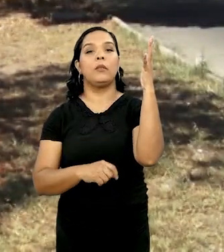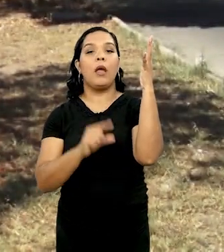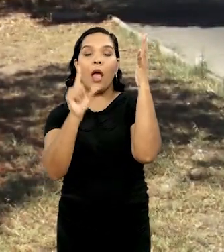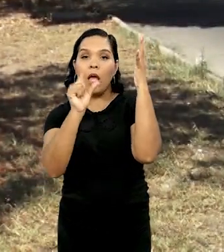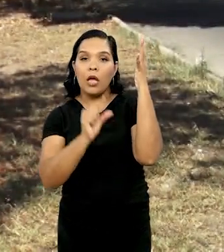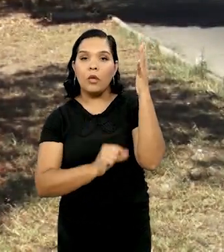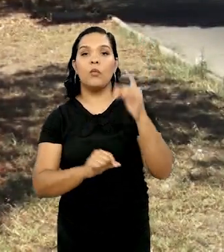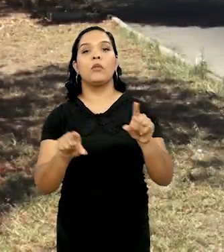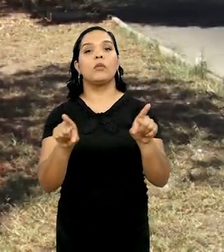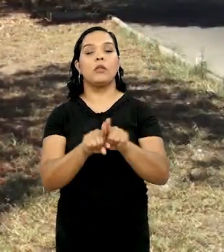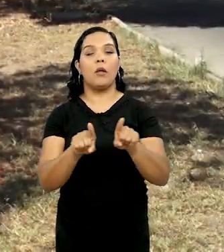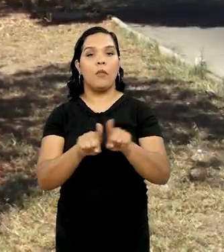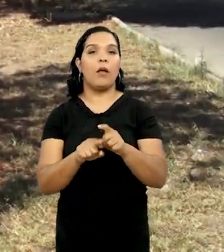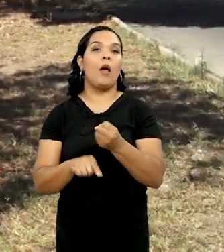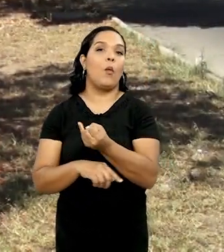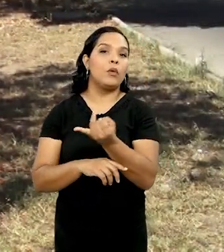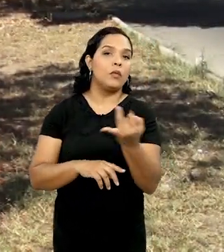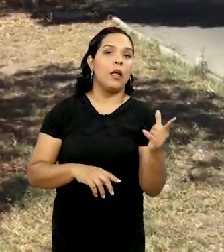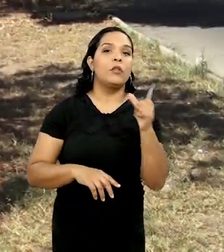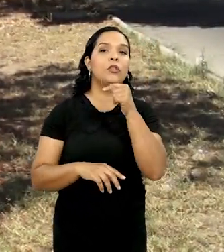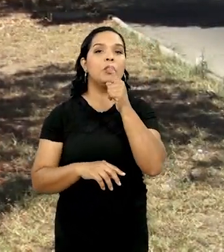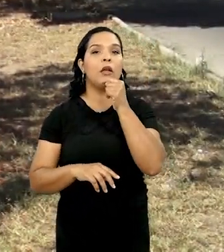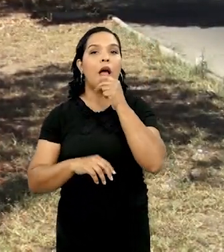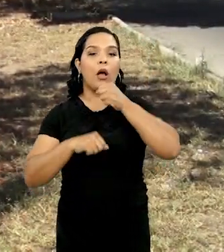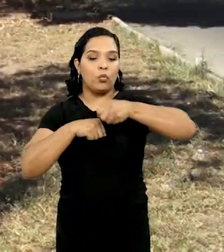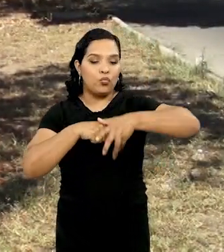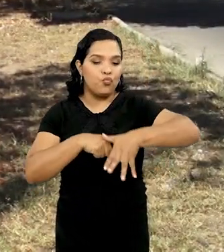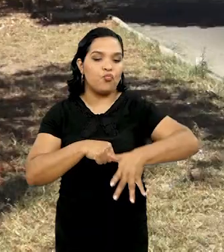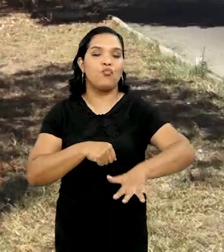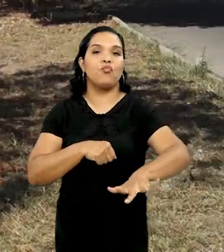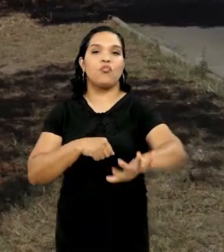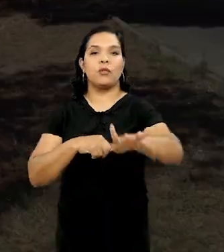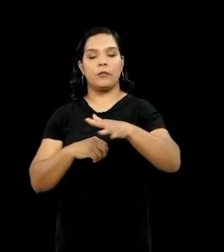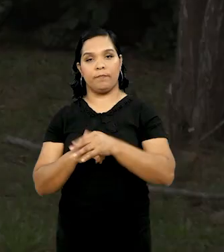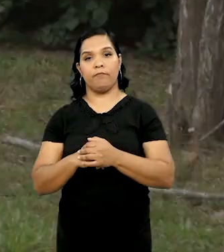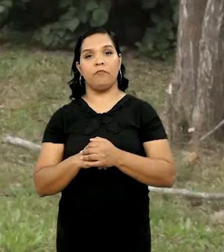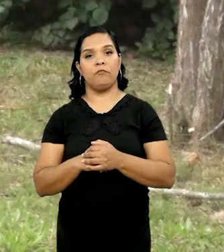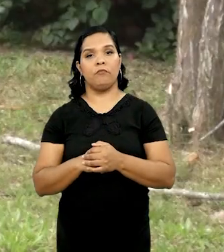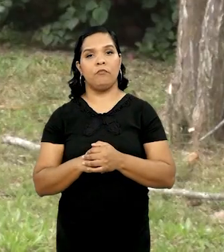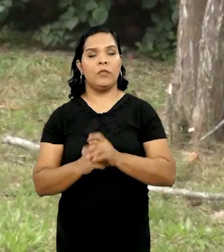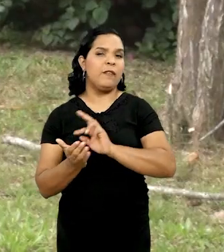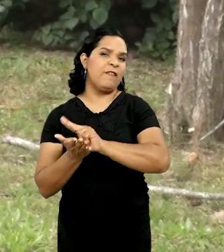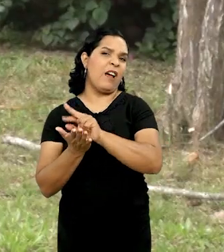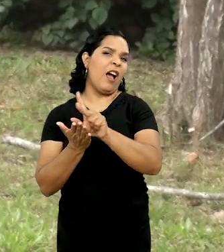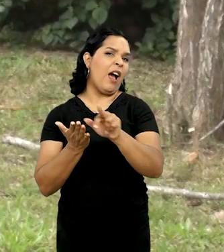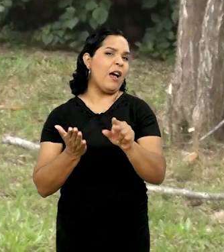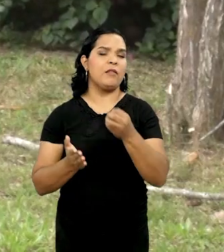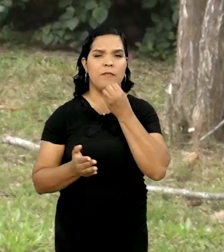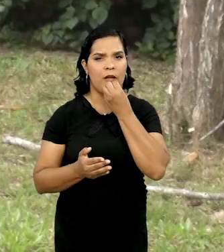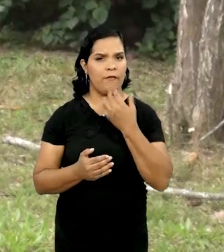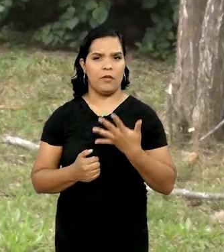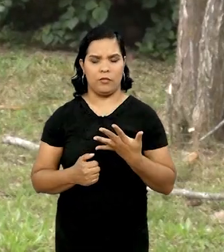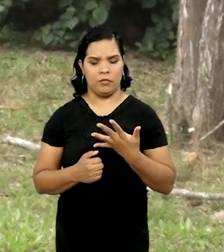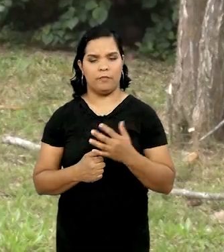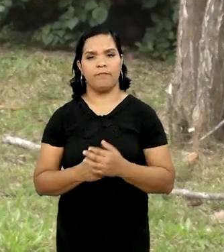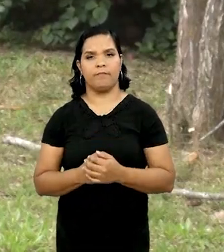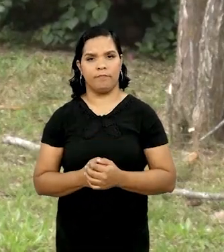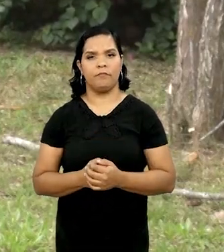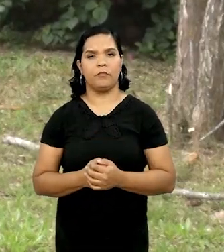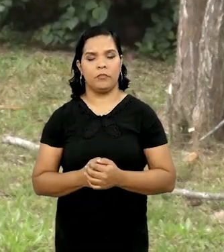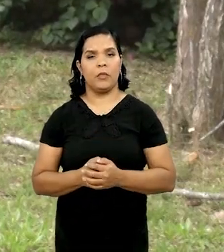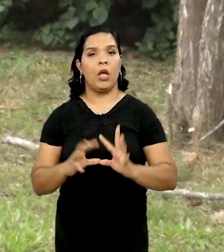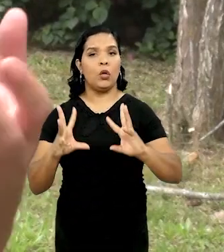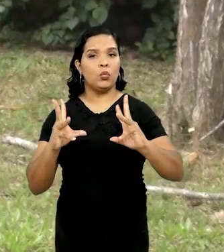e também reduz a quantidade de água que está escorrendo pela superfície. Então você tem uma série, inúmeros benefícios, tá?